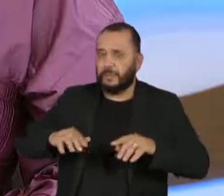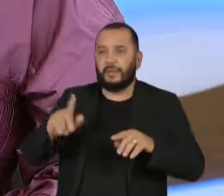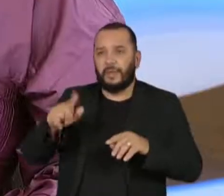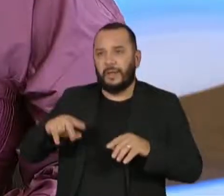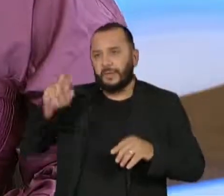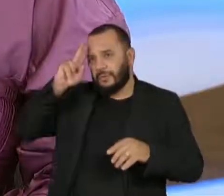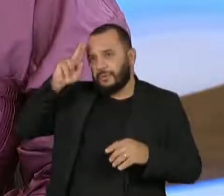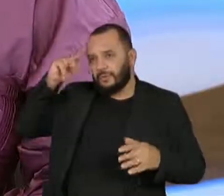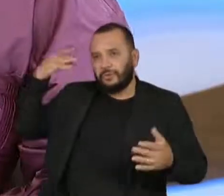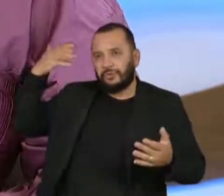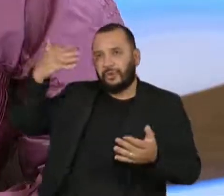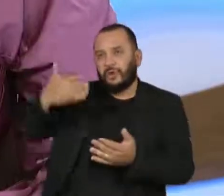trajetória, que é a nossa história. Blir! Blir! Blir!